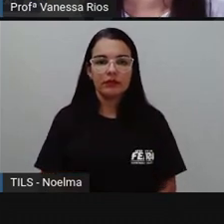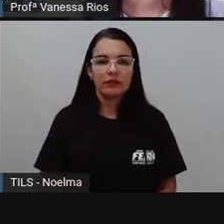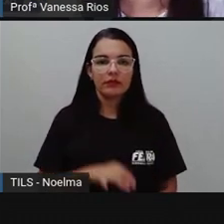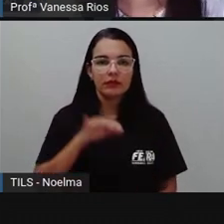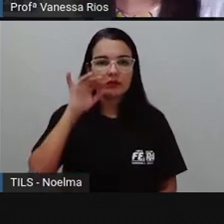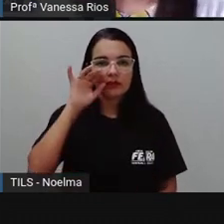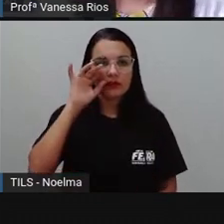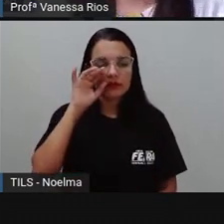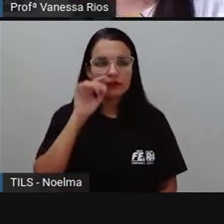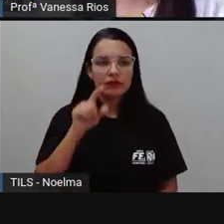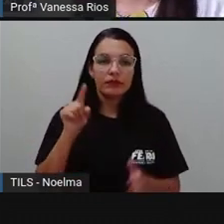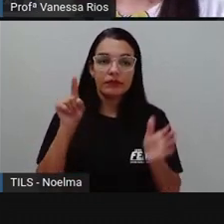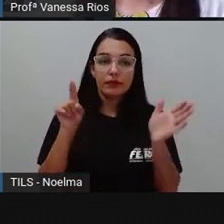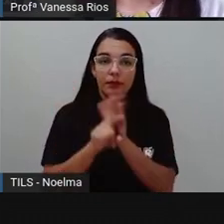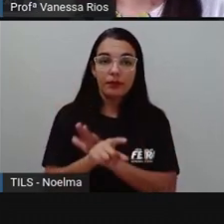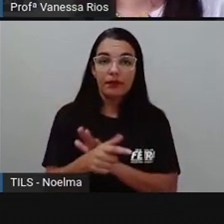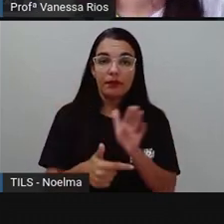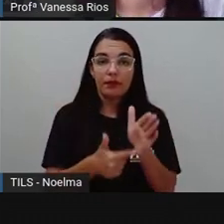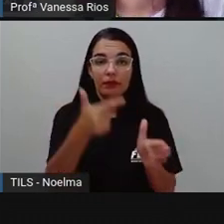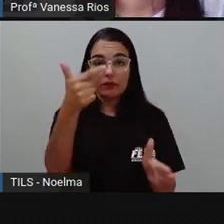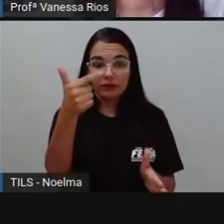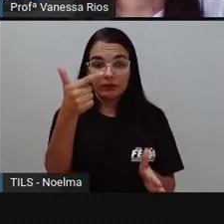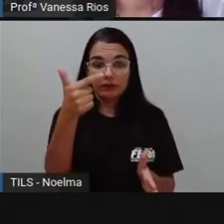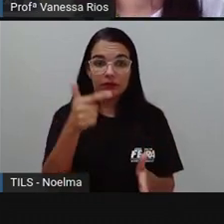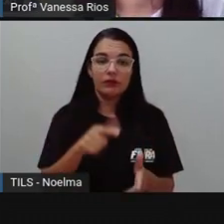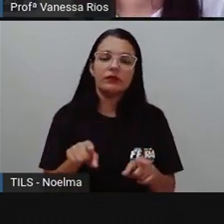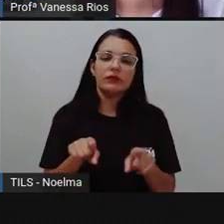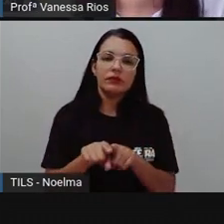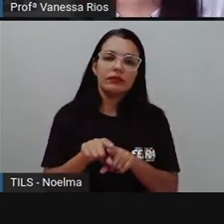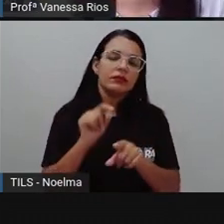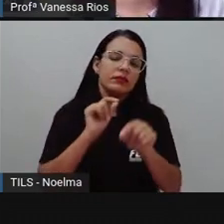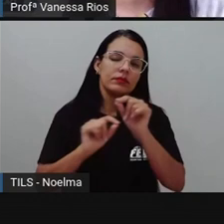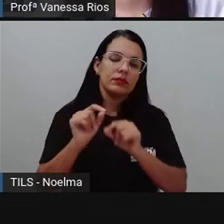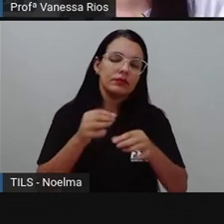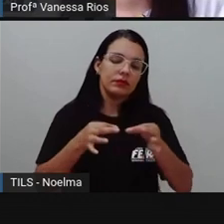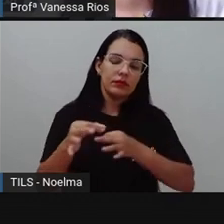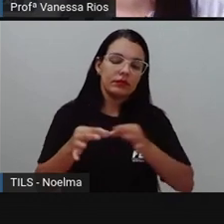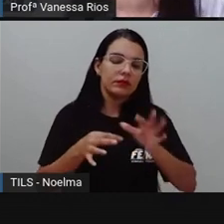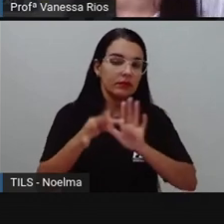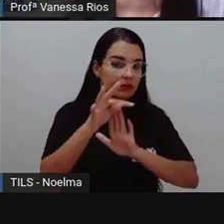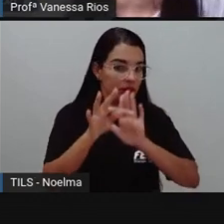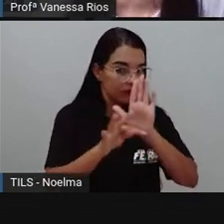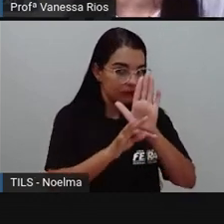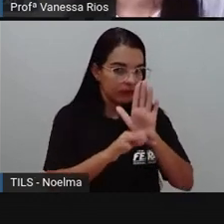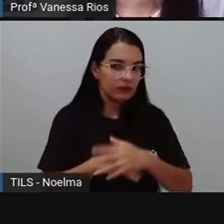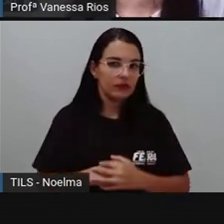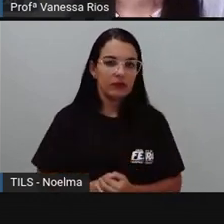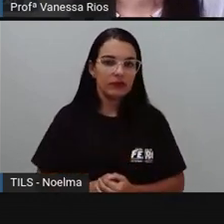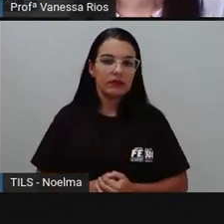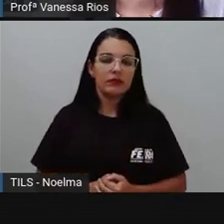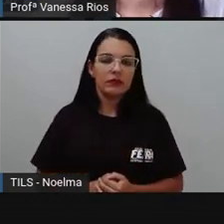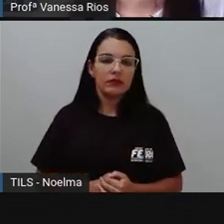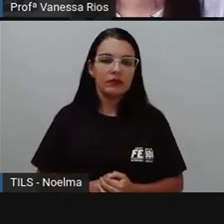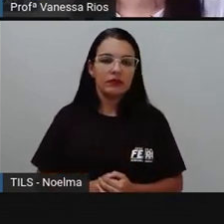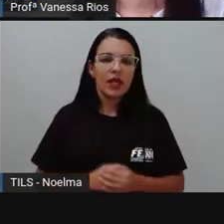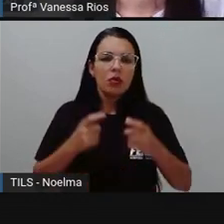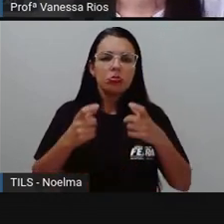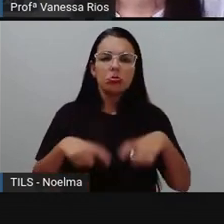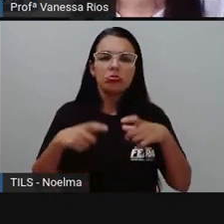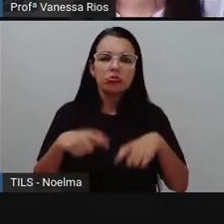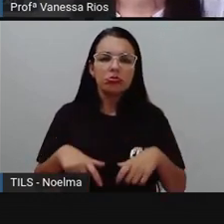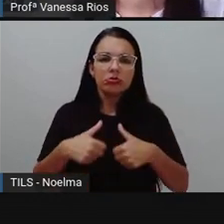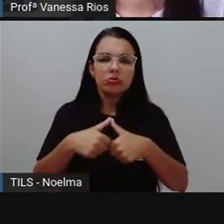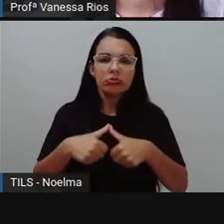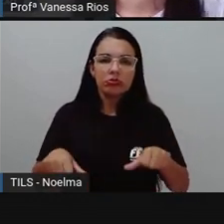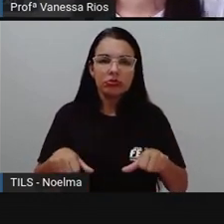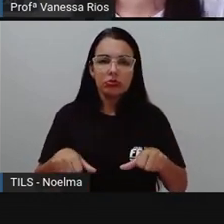E aí tem outra pergunta para também direcionar a organização do texto. Onde está a avaliação que o